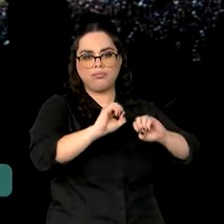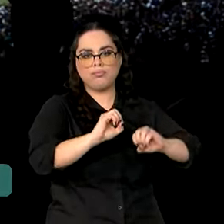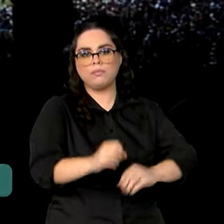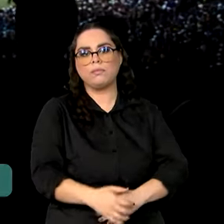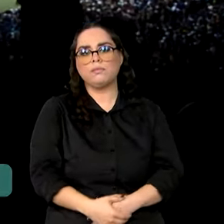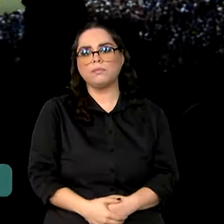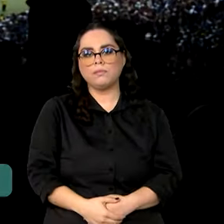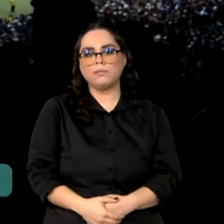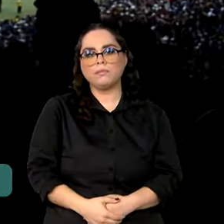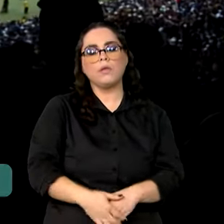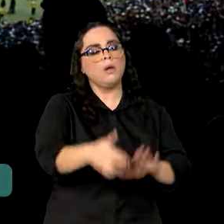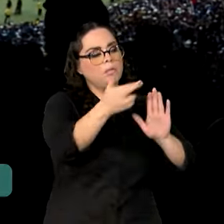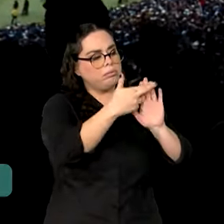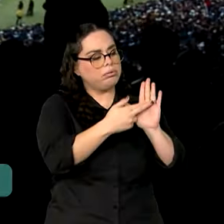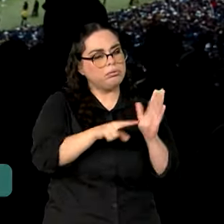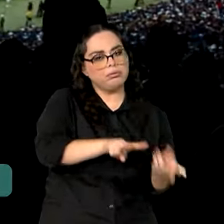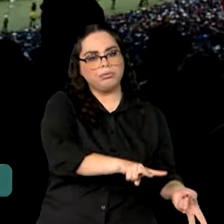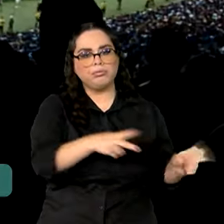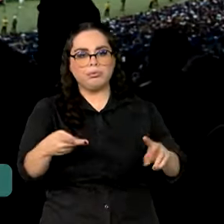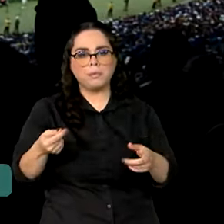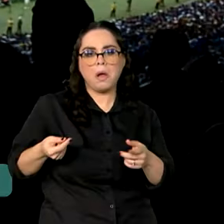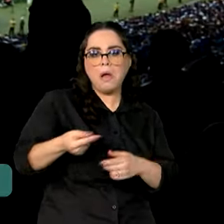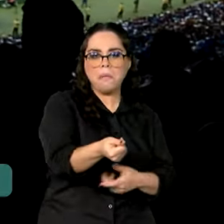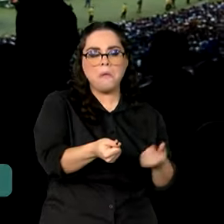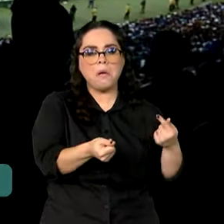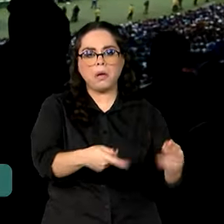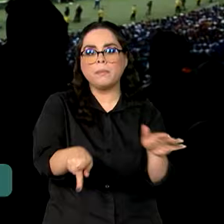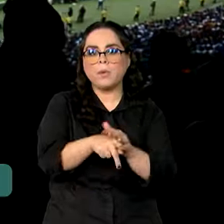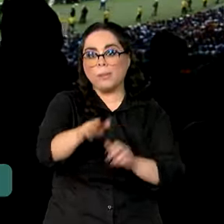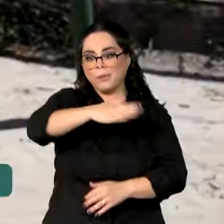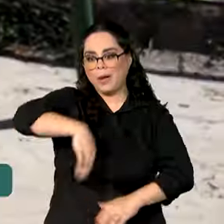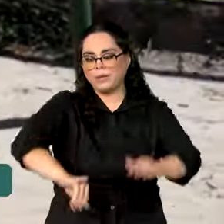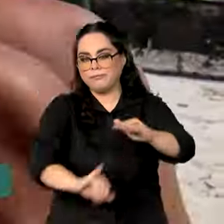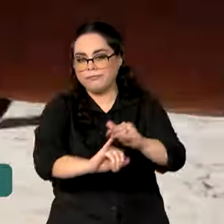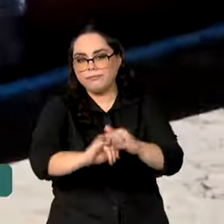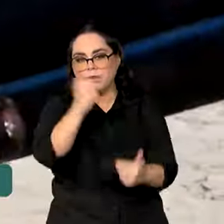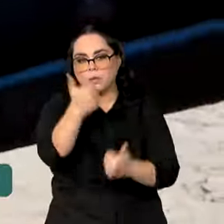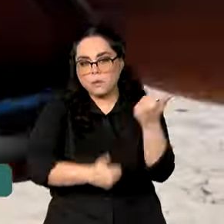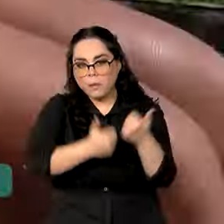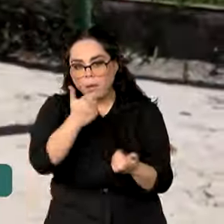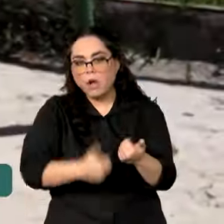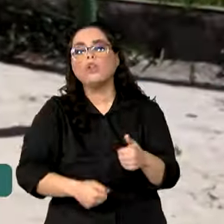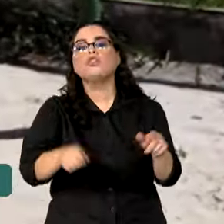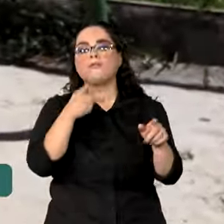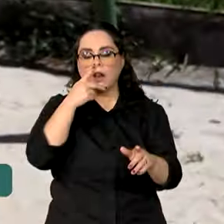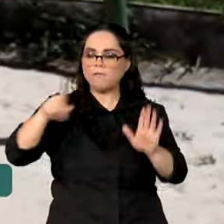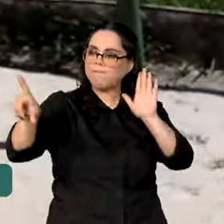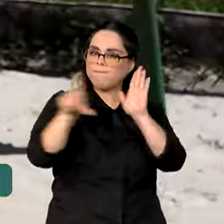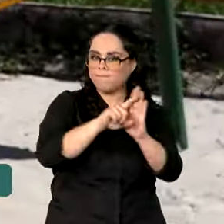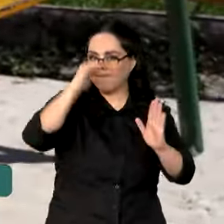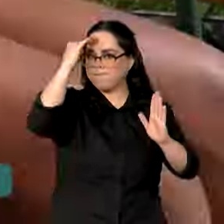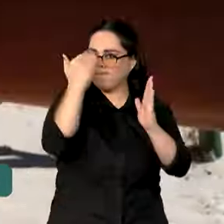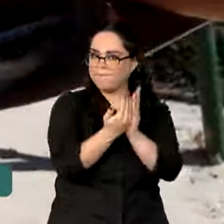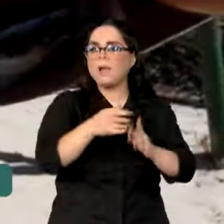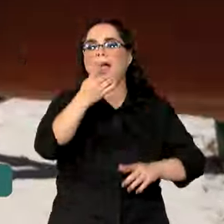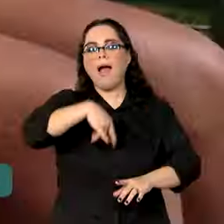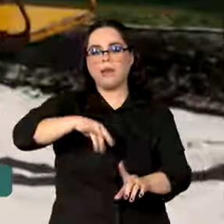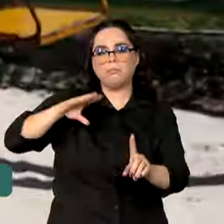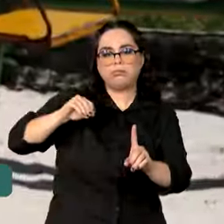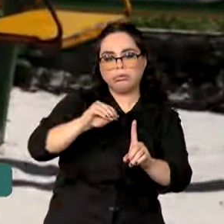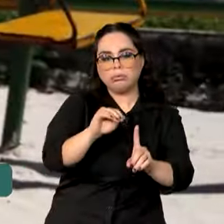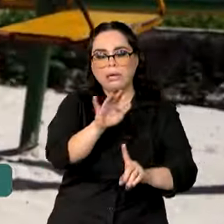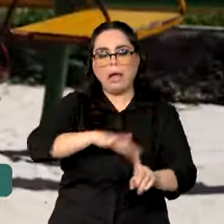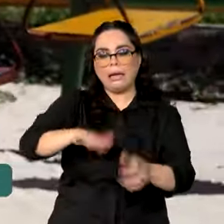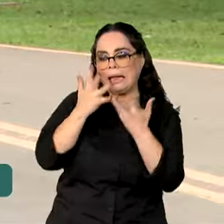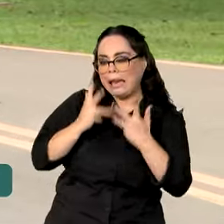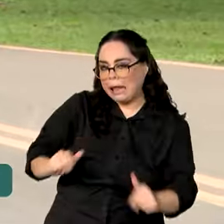condiciona a transferência de recursos públicos a entidades esportivas exige a adoção de medidas contra o abuso sexual de crianças